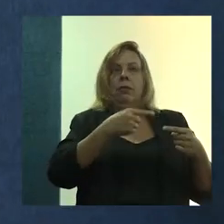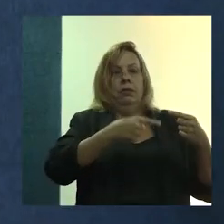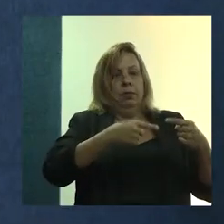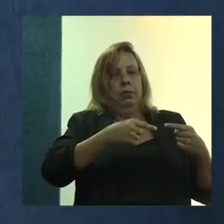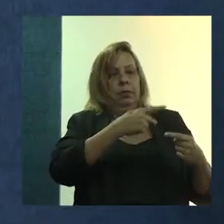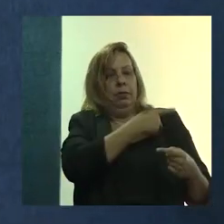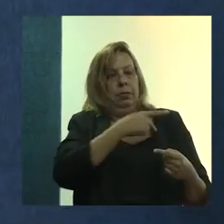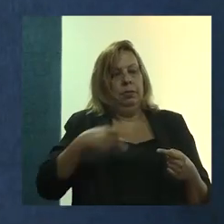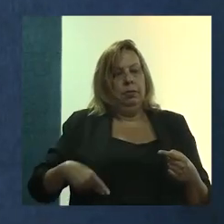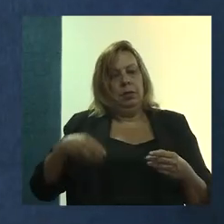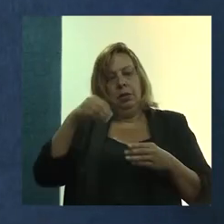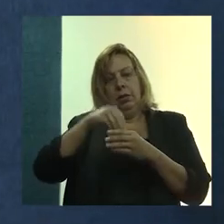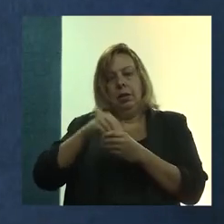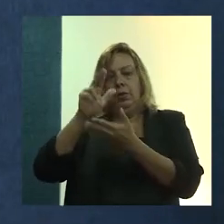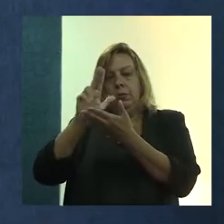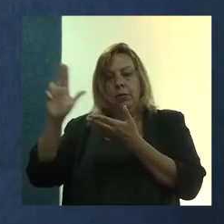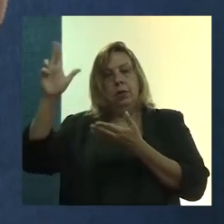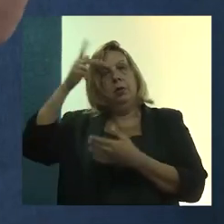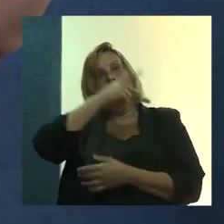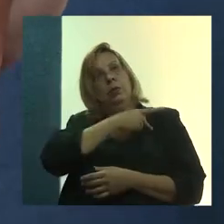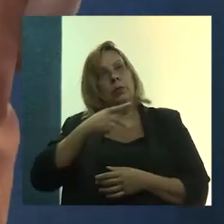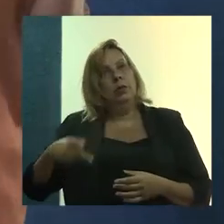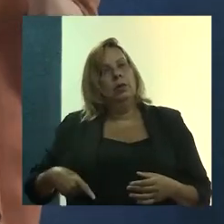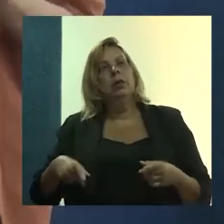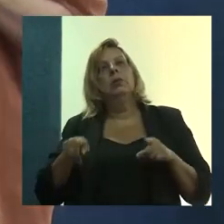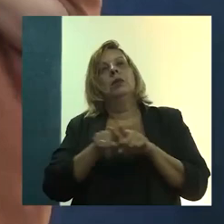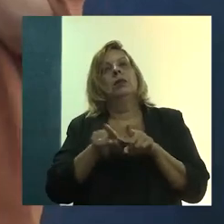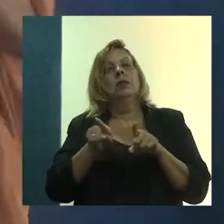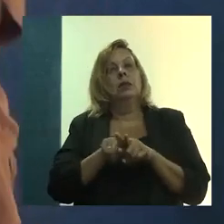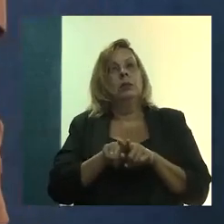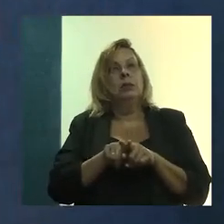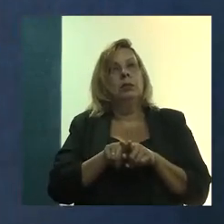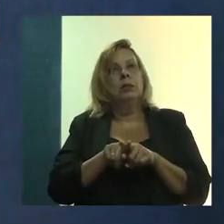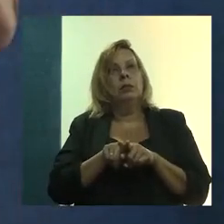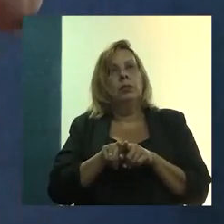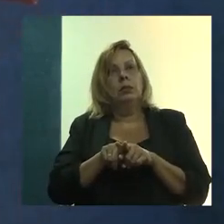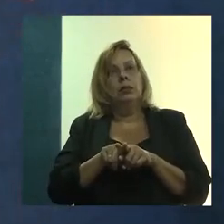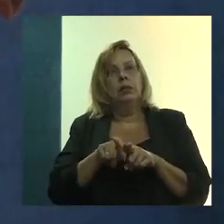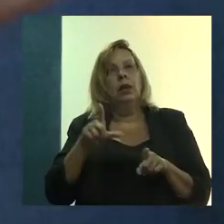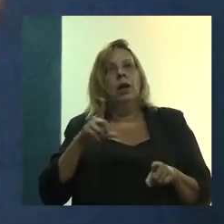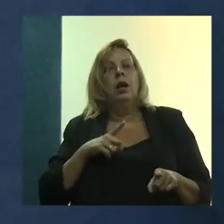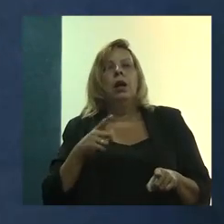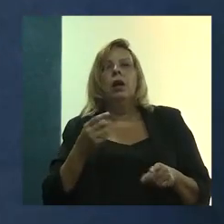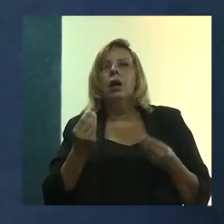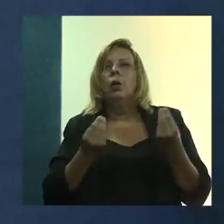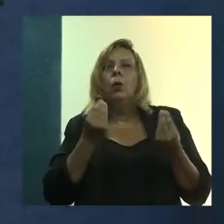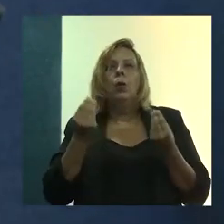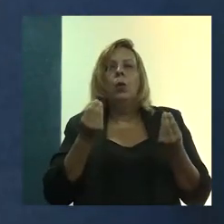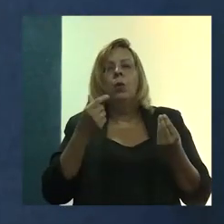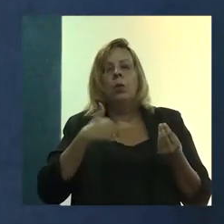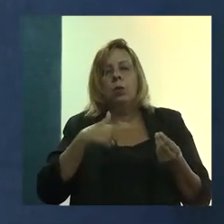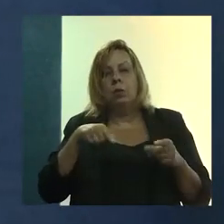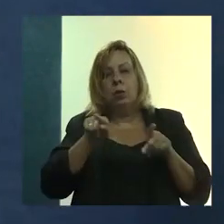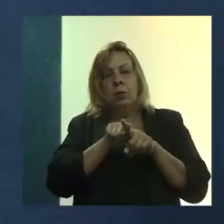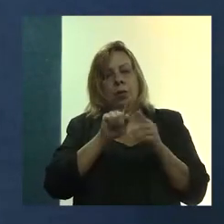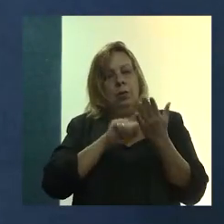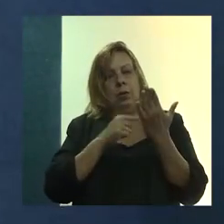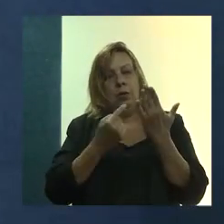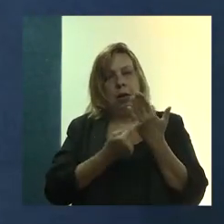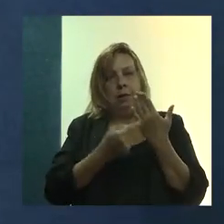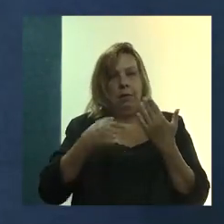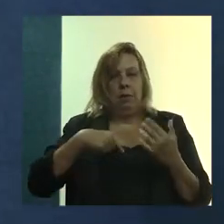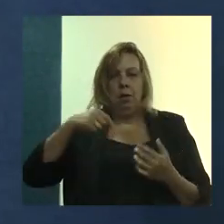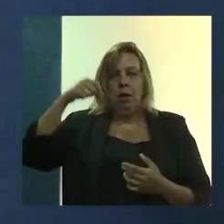dentro de uma universidade pública, né, mas ela é, sobretudo, um start, como se fosse uma gota no lago, que se